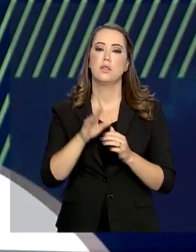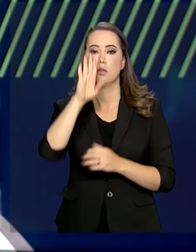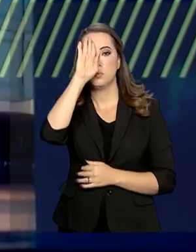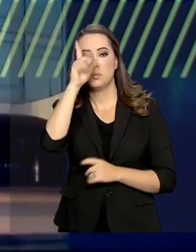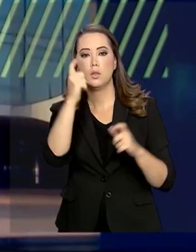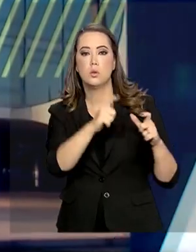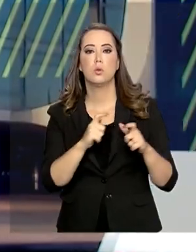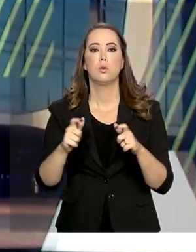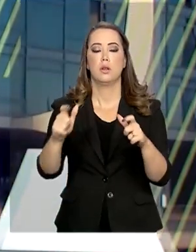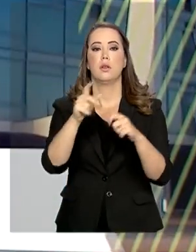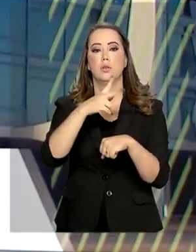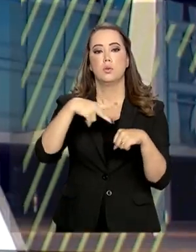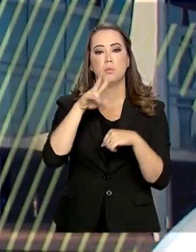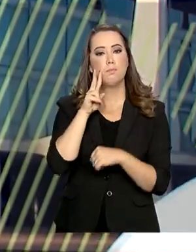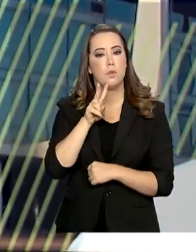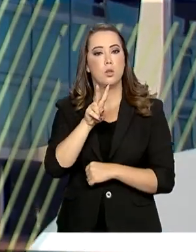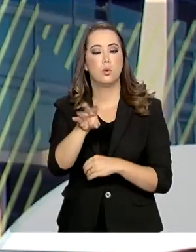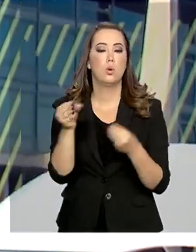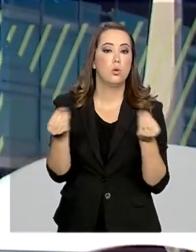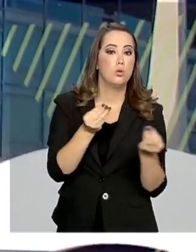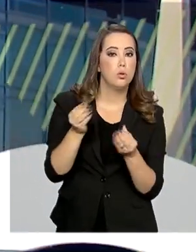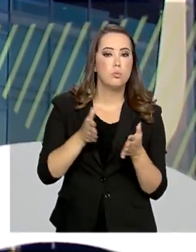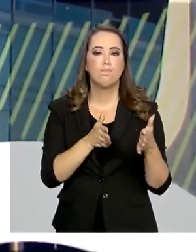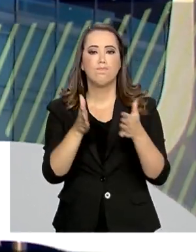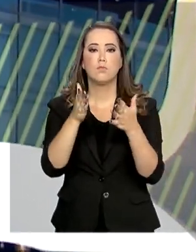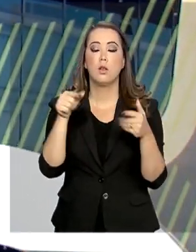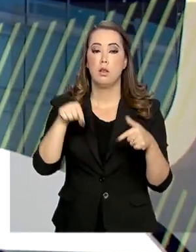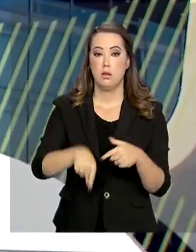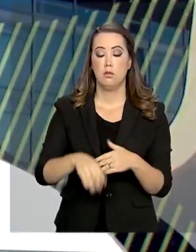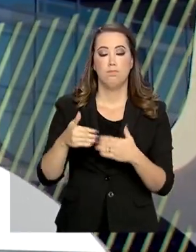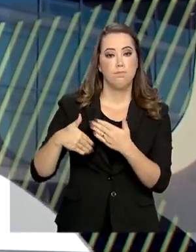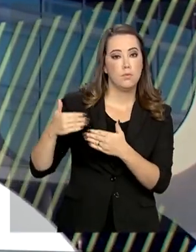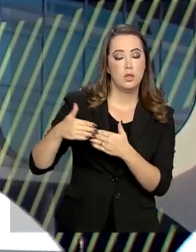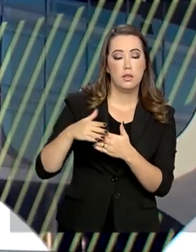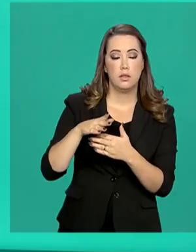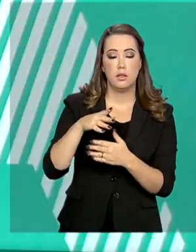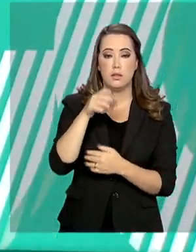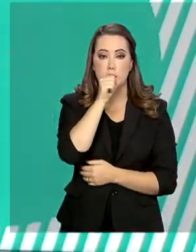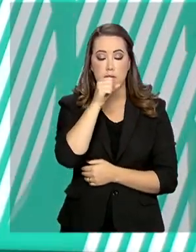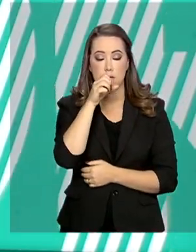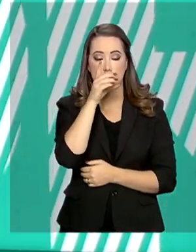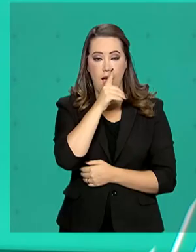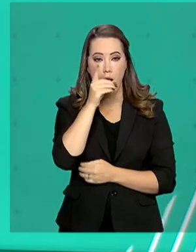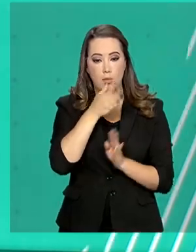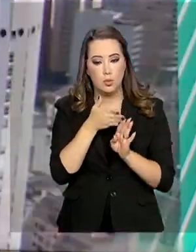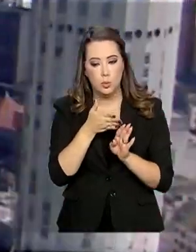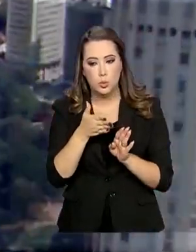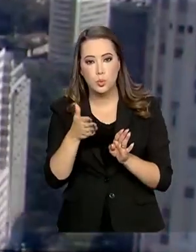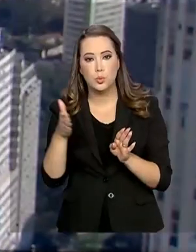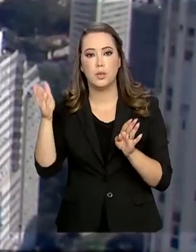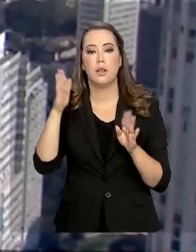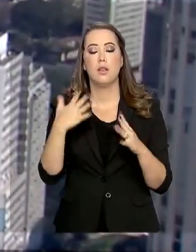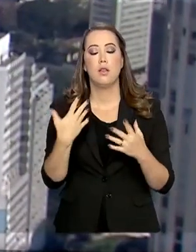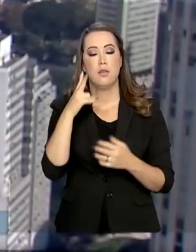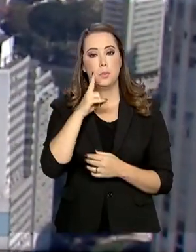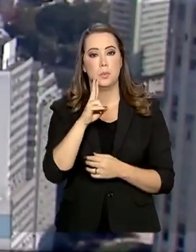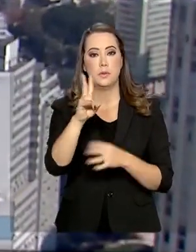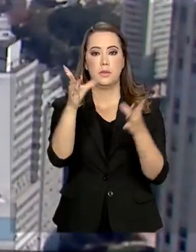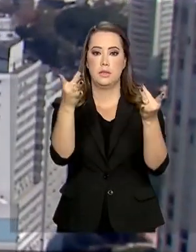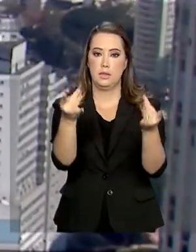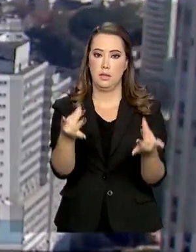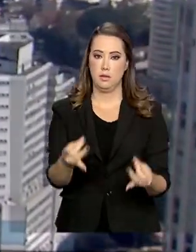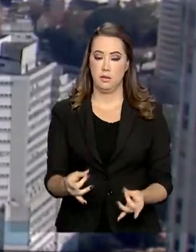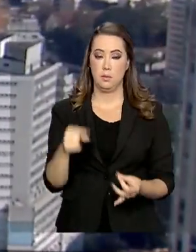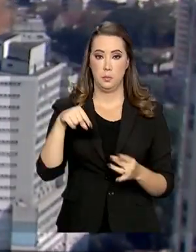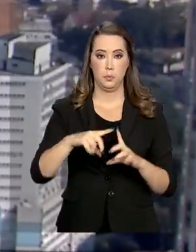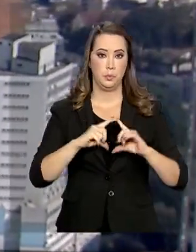olho na movimentação nesta véspera de feriado prolongado. O repórter Glauco de Queiroz foi conferir de perto esse trabalho em uma das